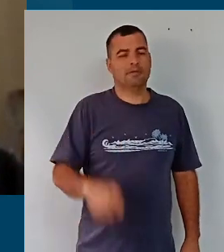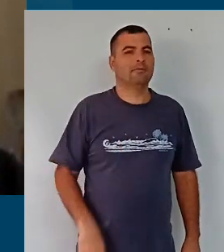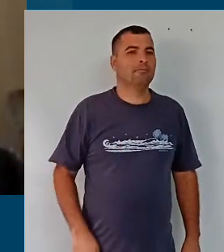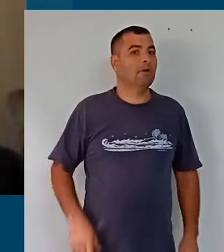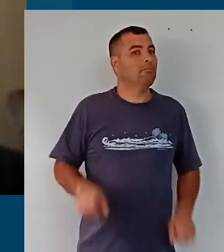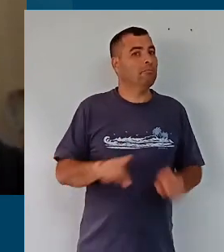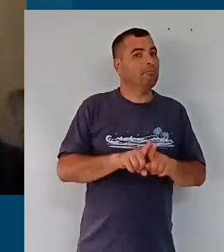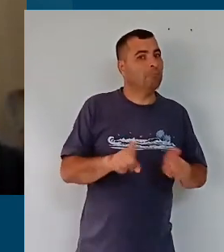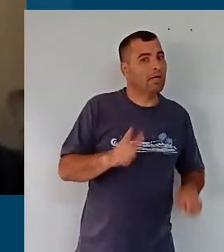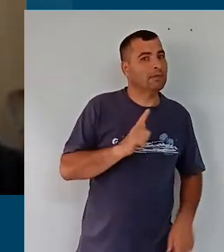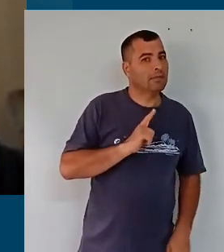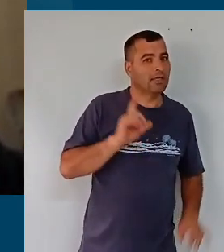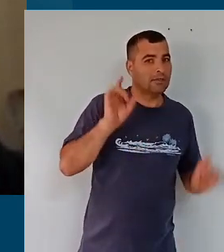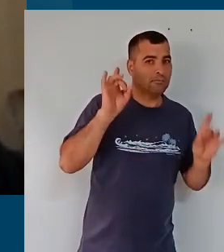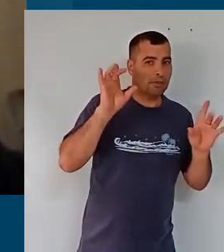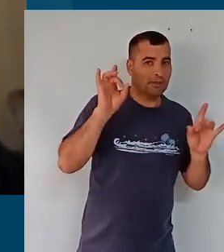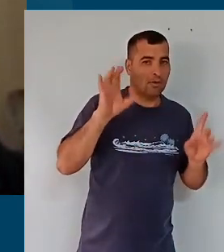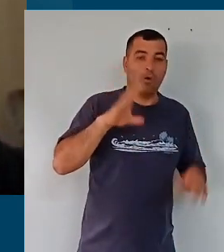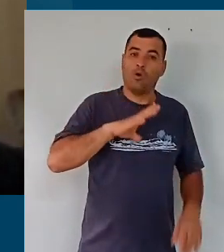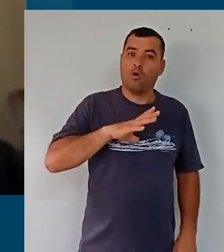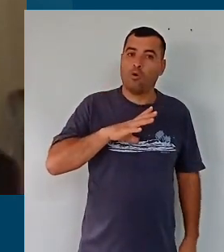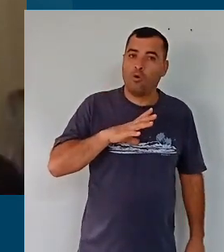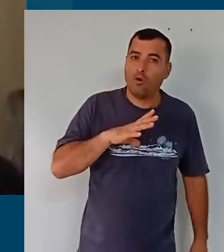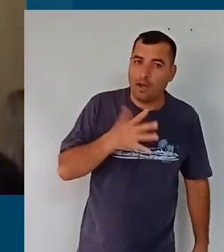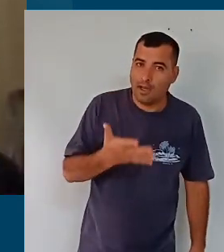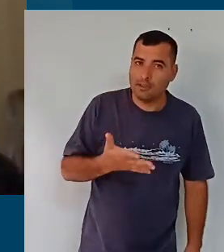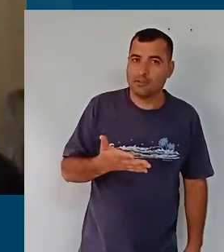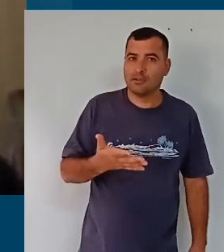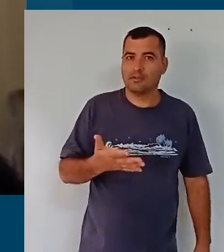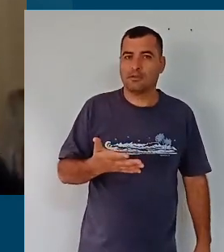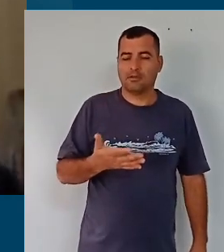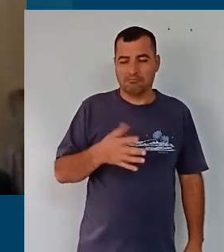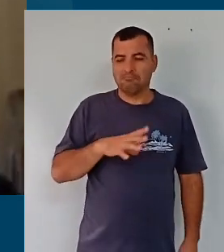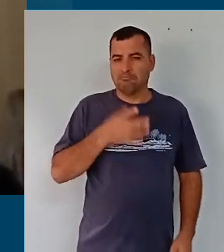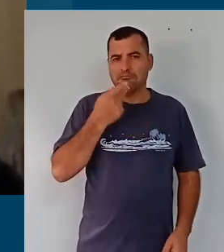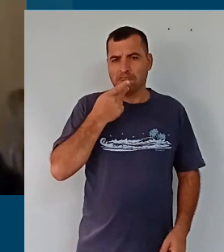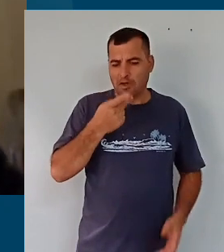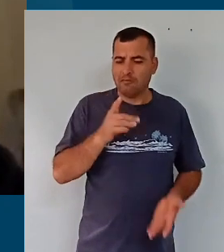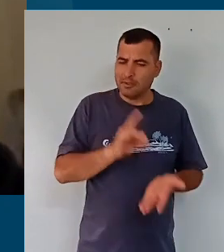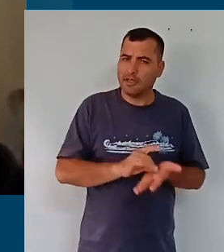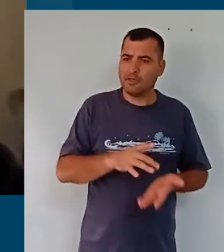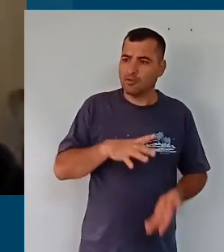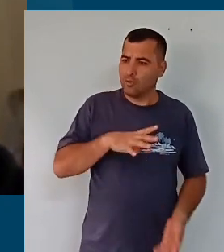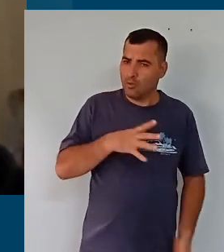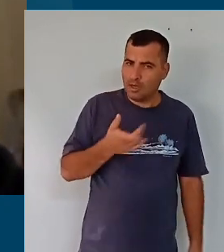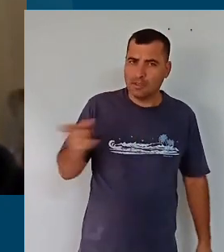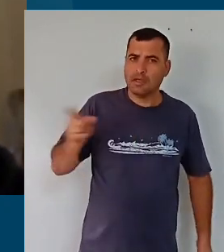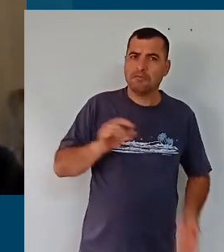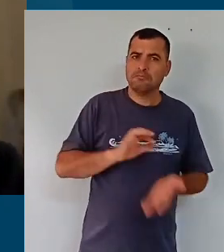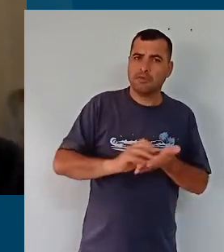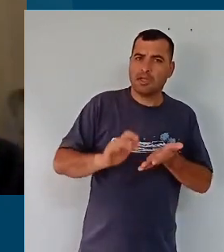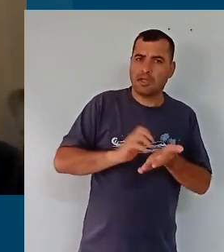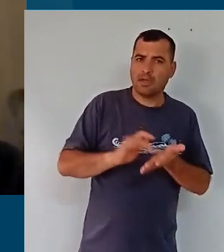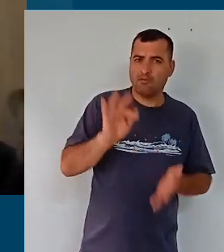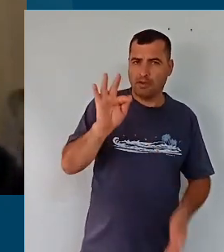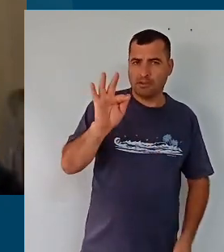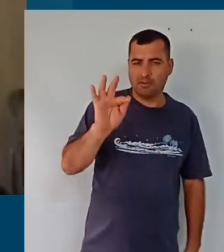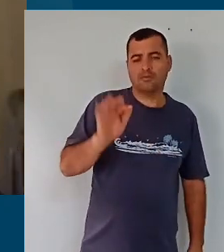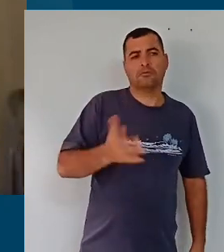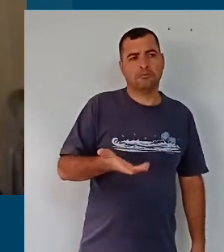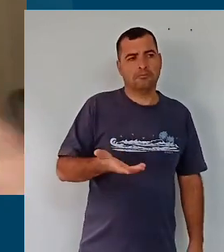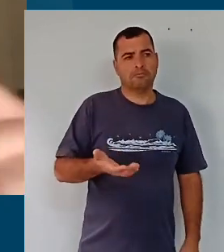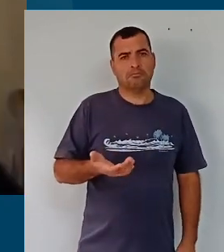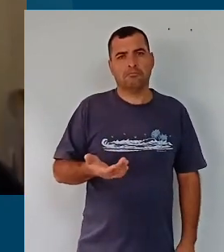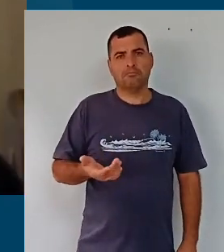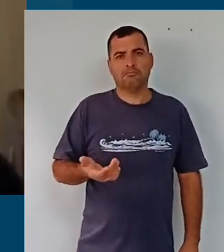muito característico, a coragem, sem demagogia nenhuma, a coragem do secretário Fernando, em